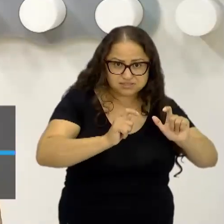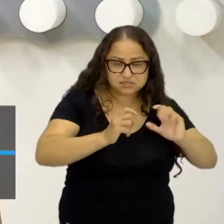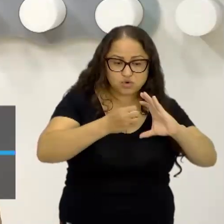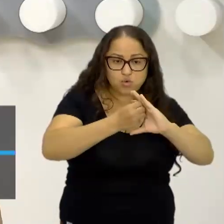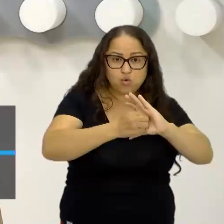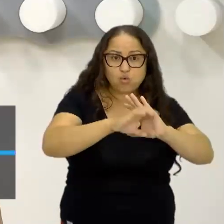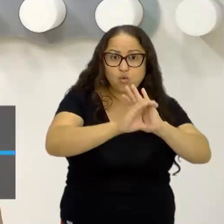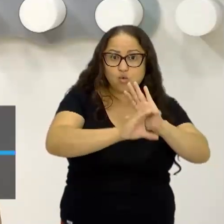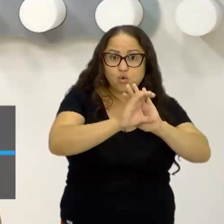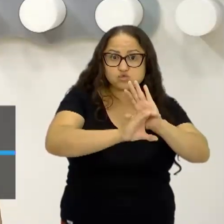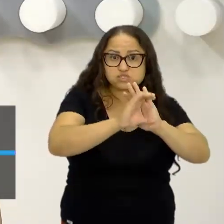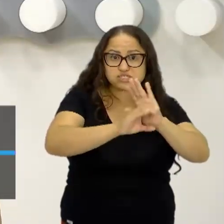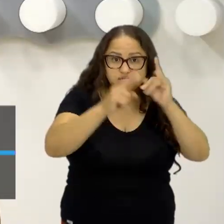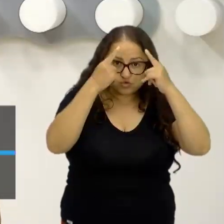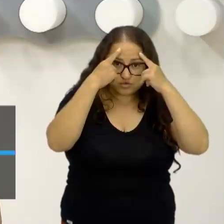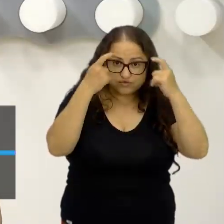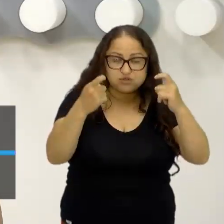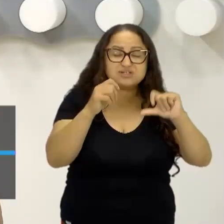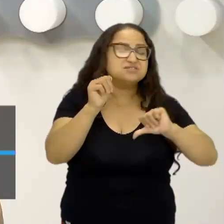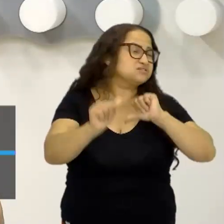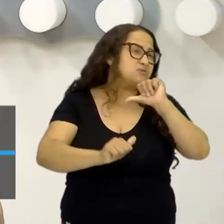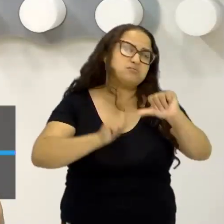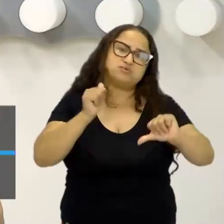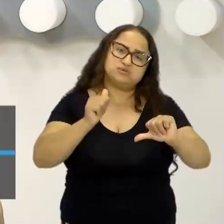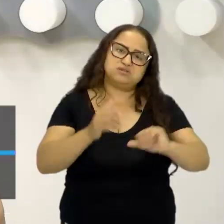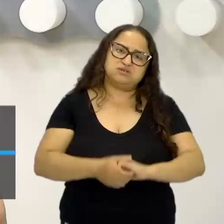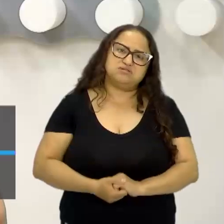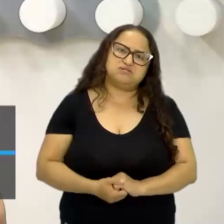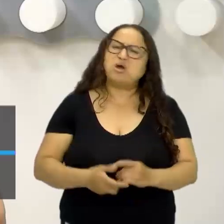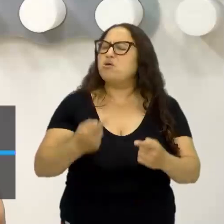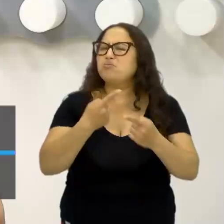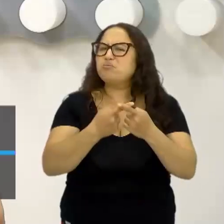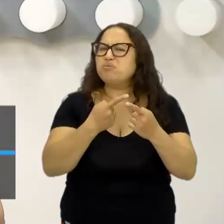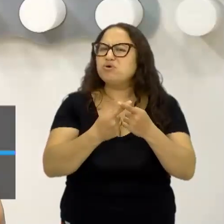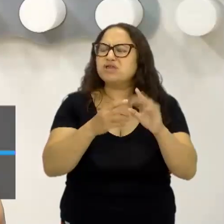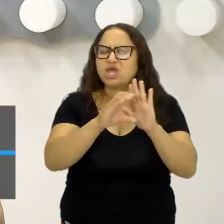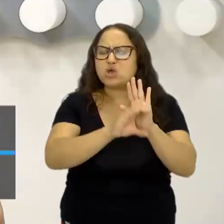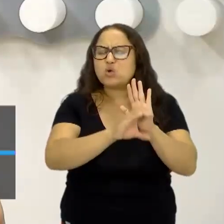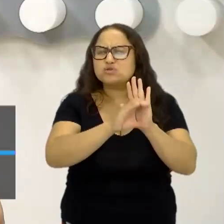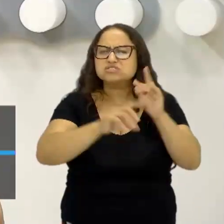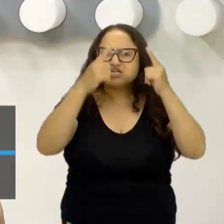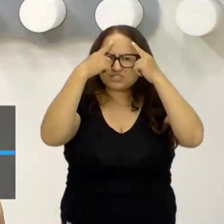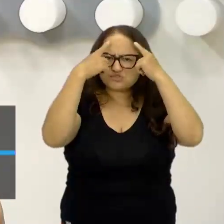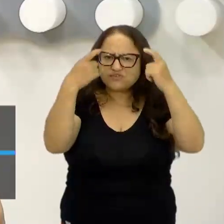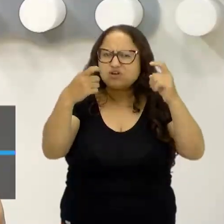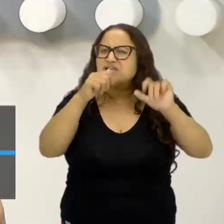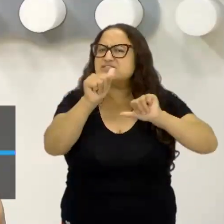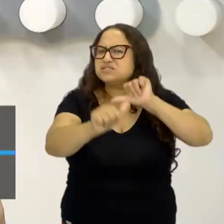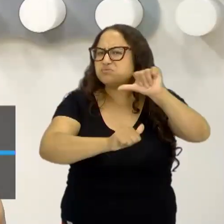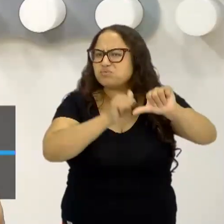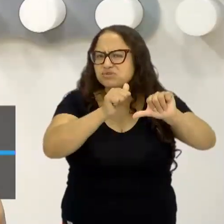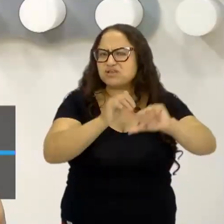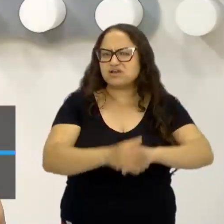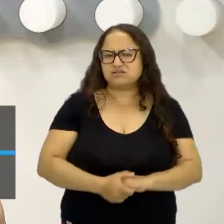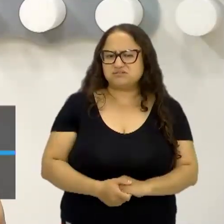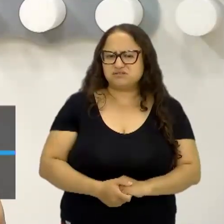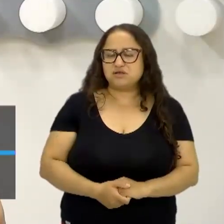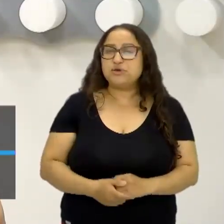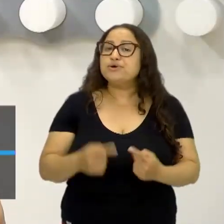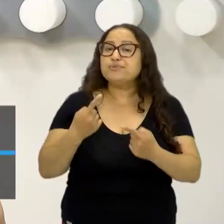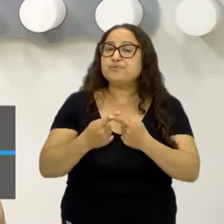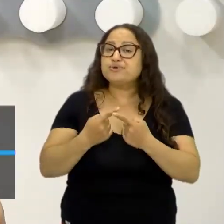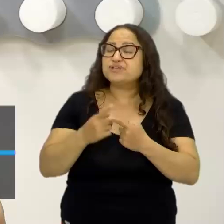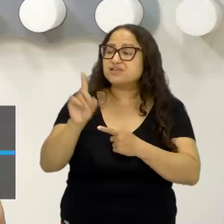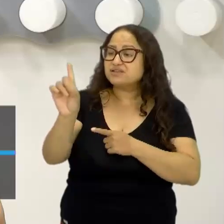muda por quê? Nós podemos nos perguntar, né, por que o conceito de violência muda? Porque os indivíduos,